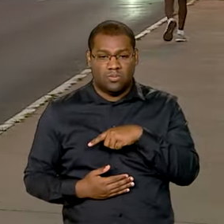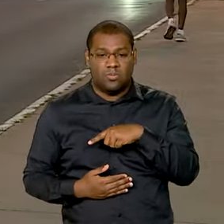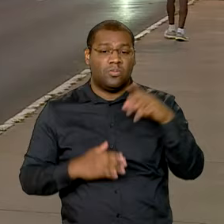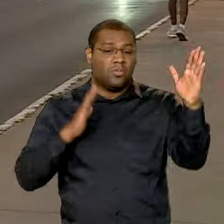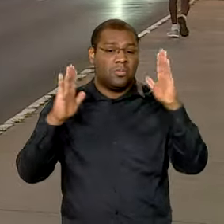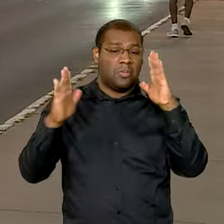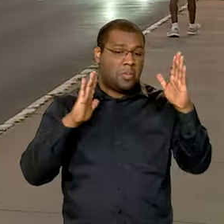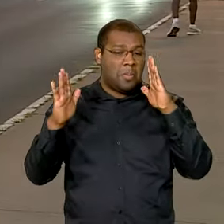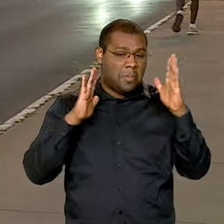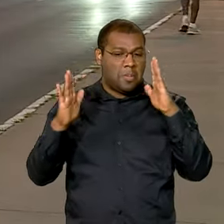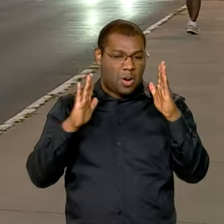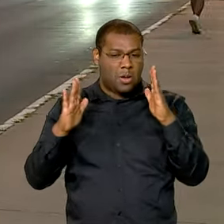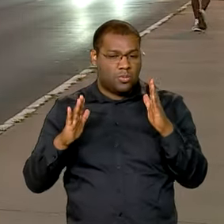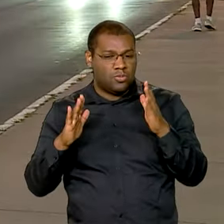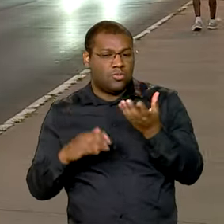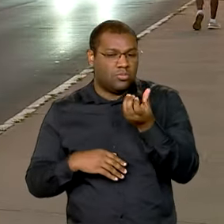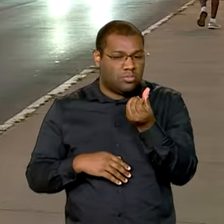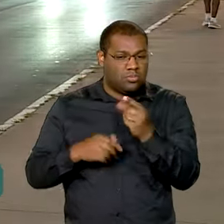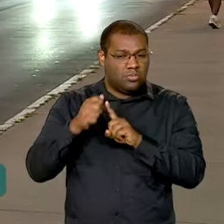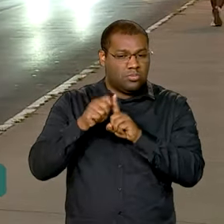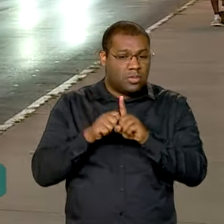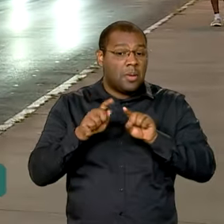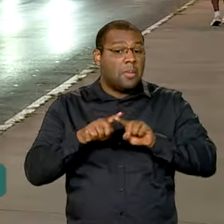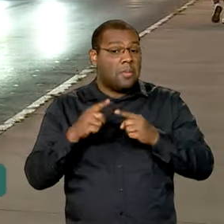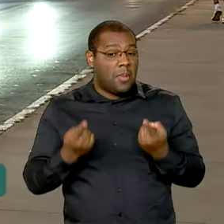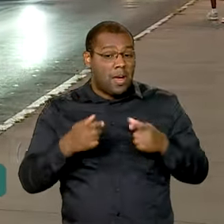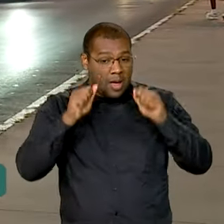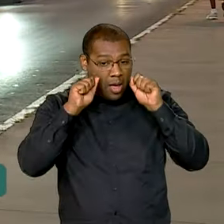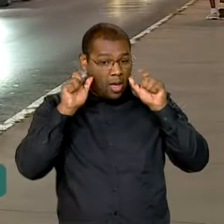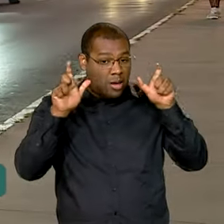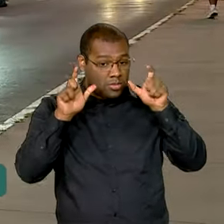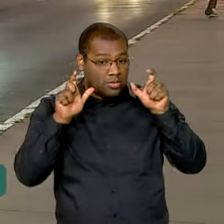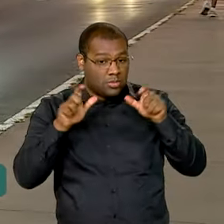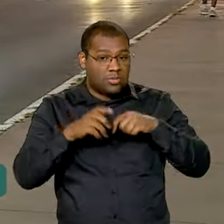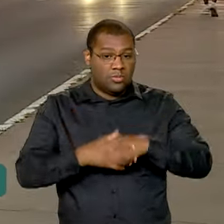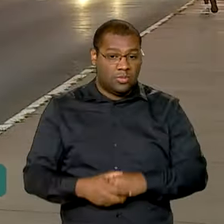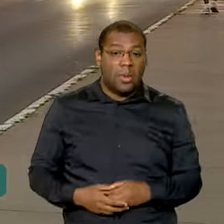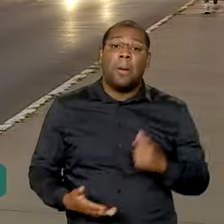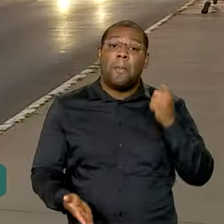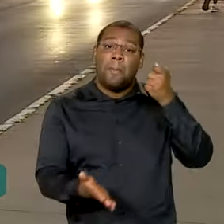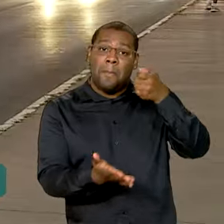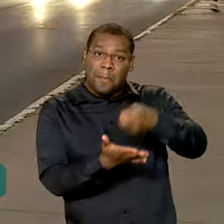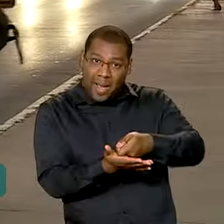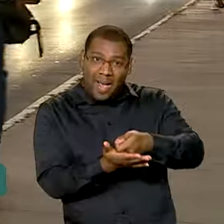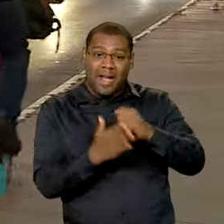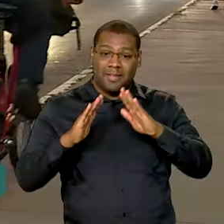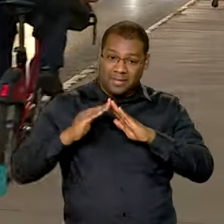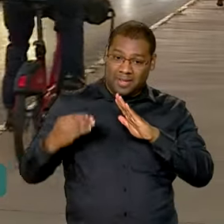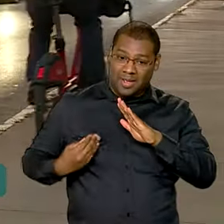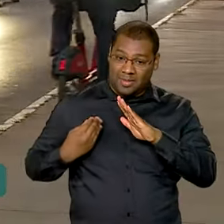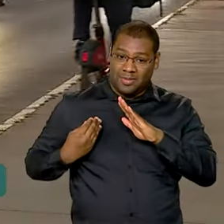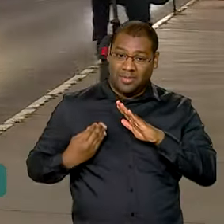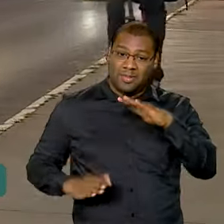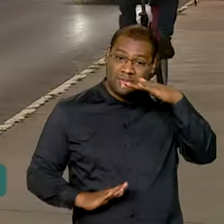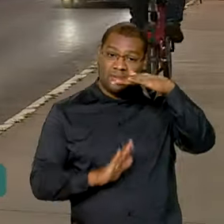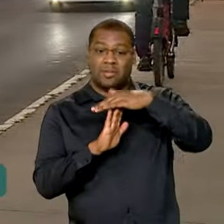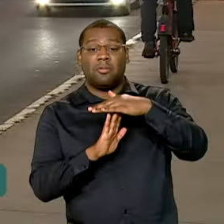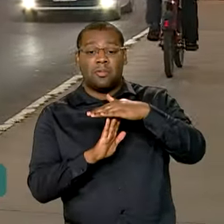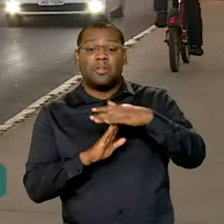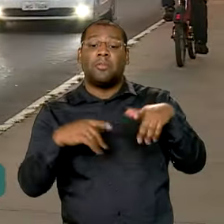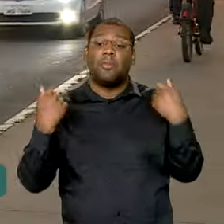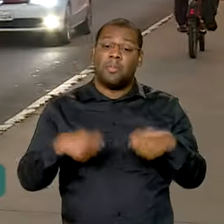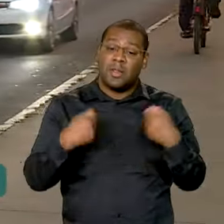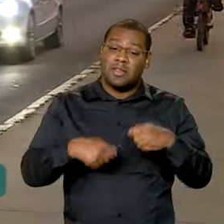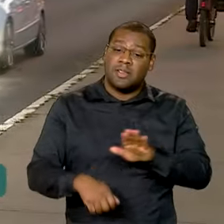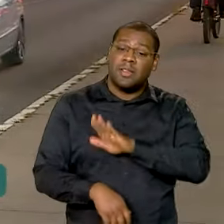prazo remanescente. Mas atenção, para que a pausa no pagamento aconteça, o cliente deve fazer a solicitação em